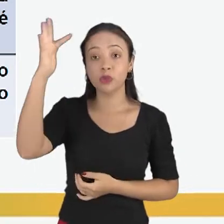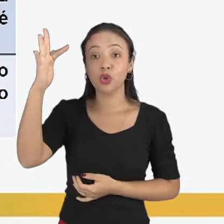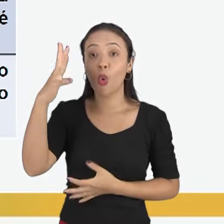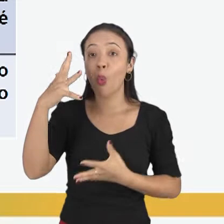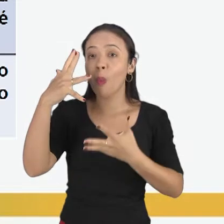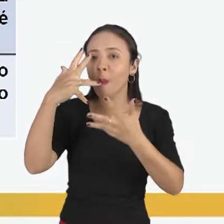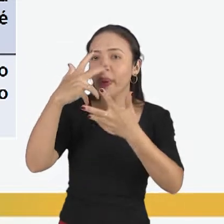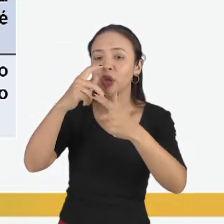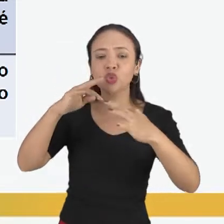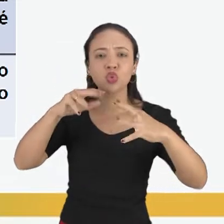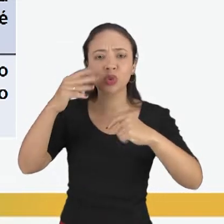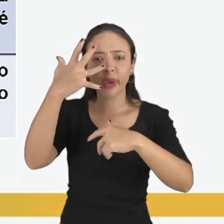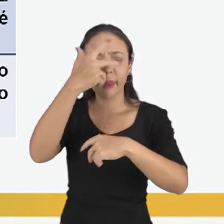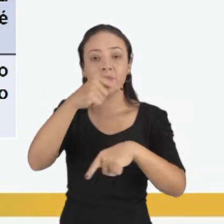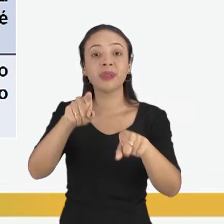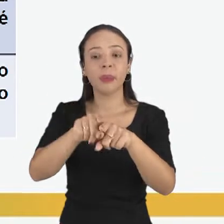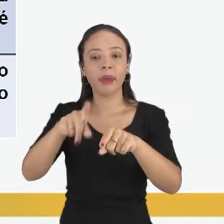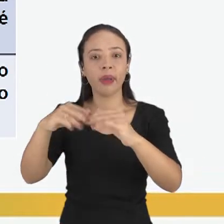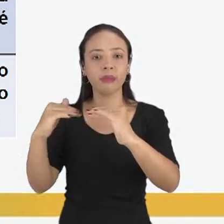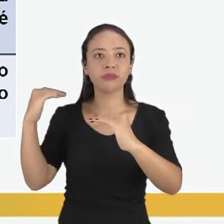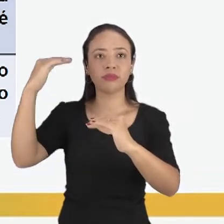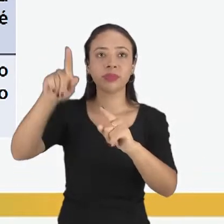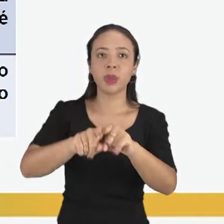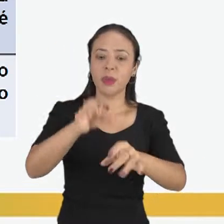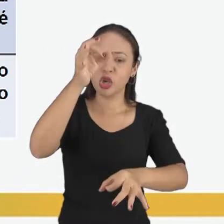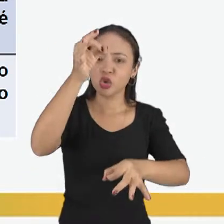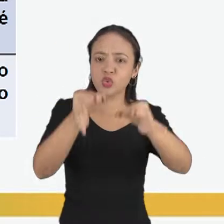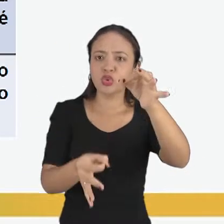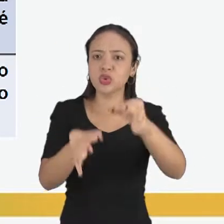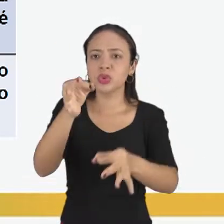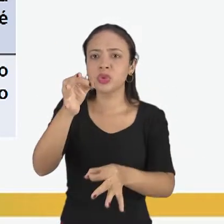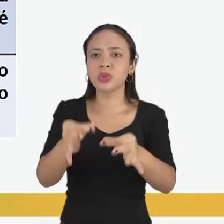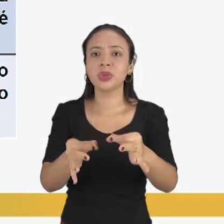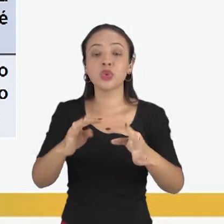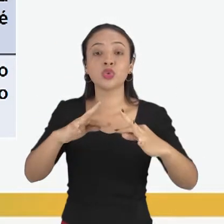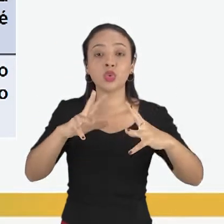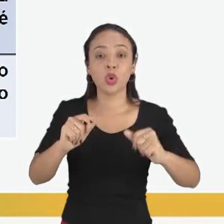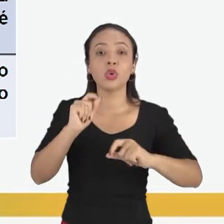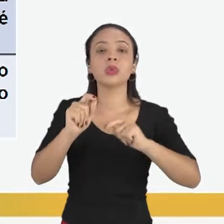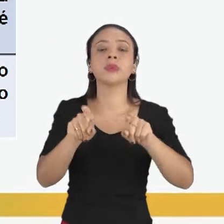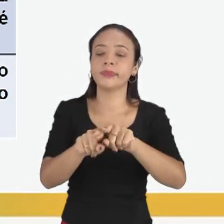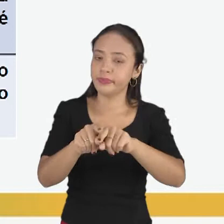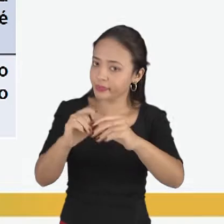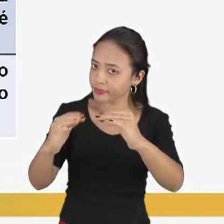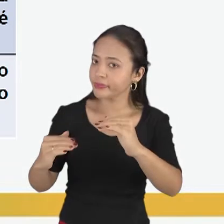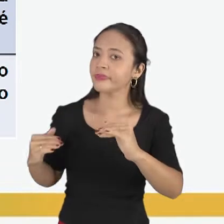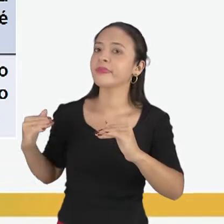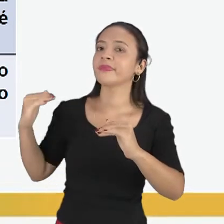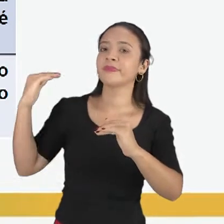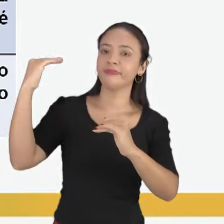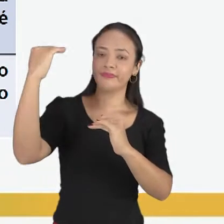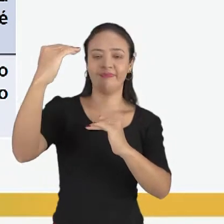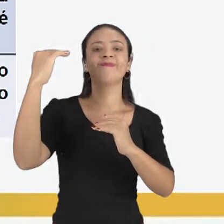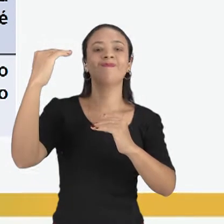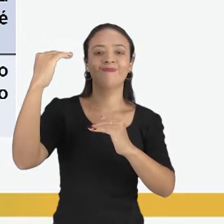transcendente. A justiça, todos os conceitos filosóficos, eles são transcendentes. Estão para além,